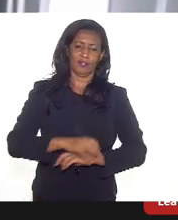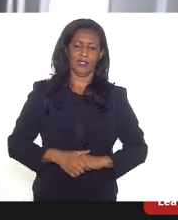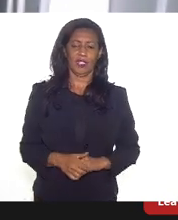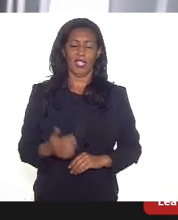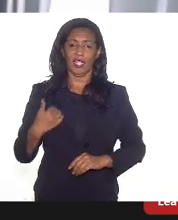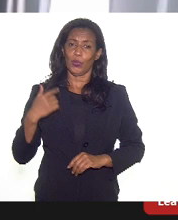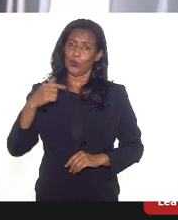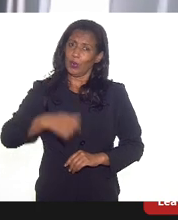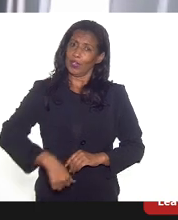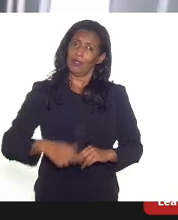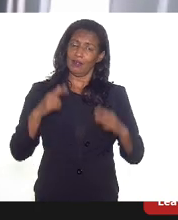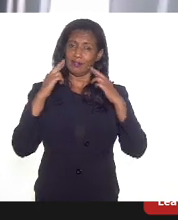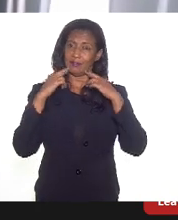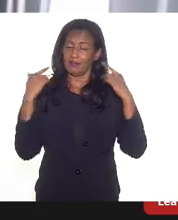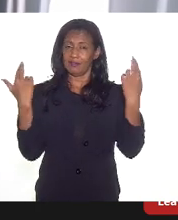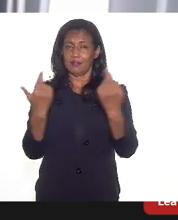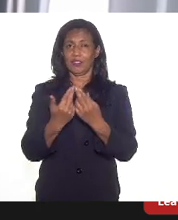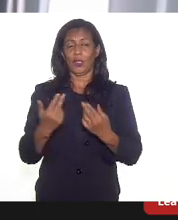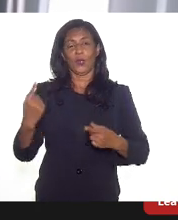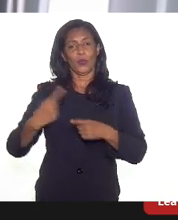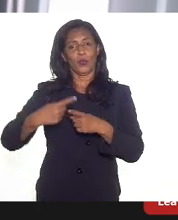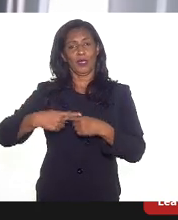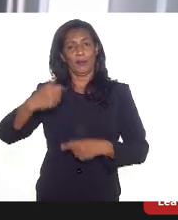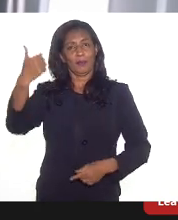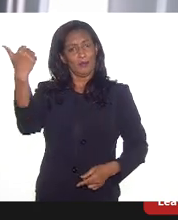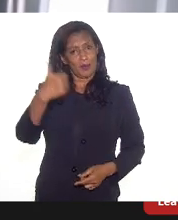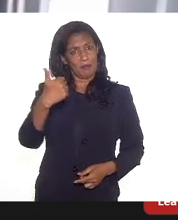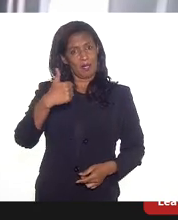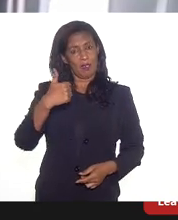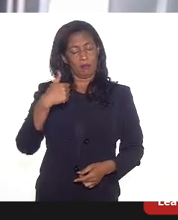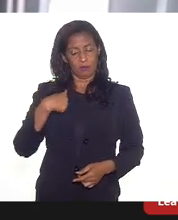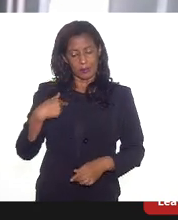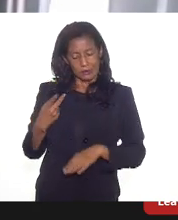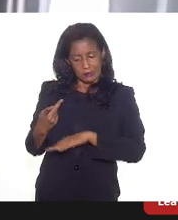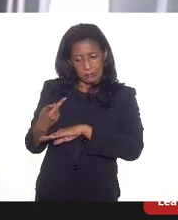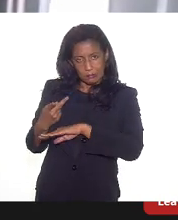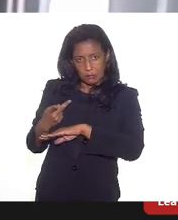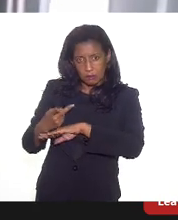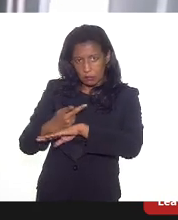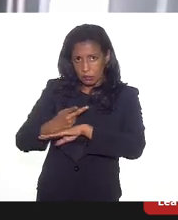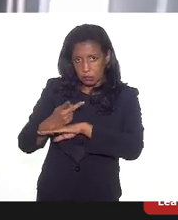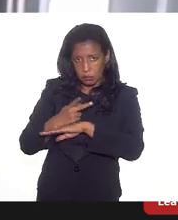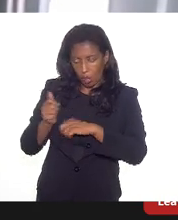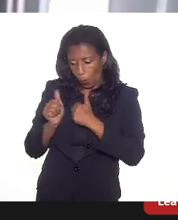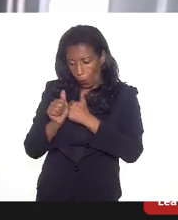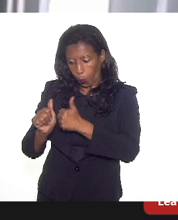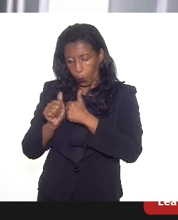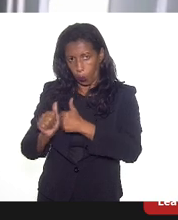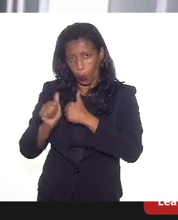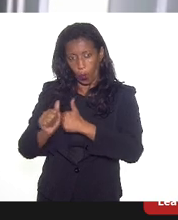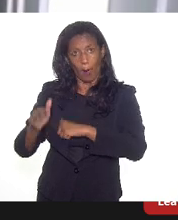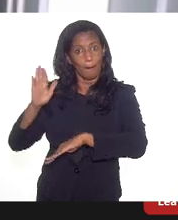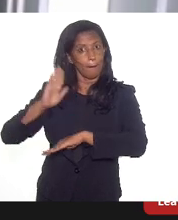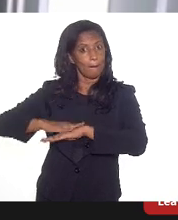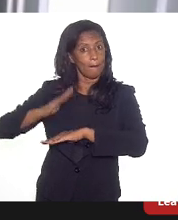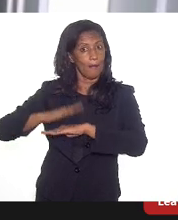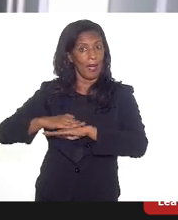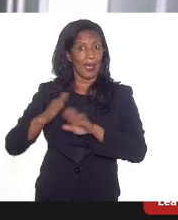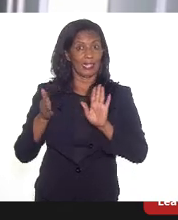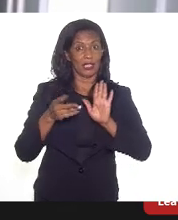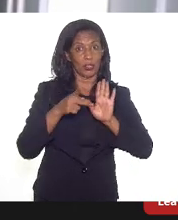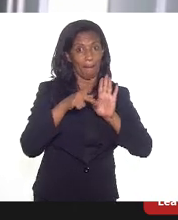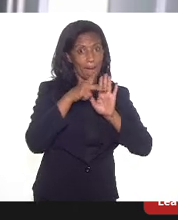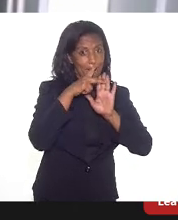nessa audiência porque, primeiro, tem acompanhado, tem buscado acompanhar o máximo possível as pautas da